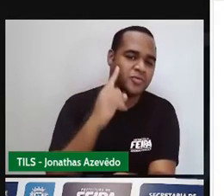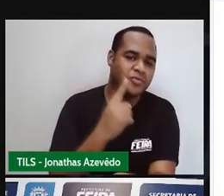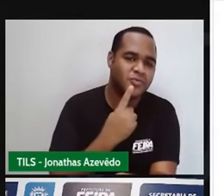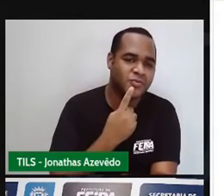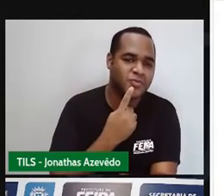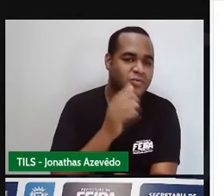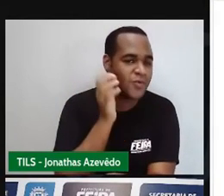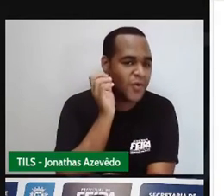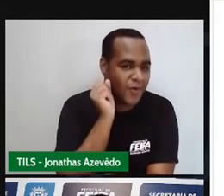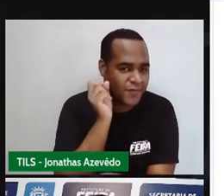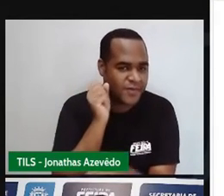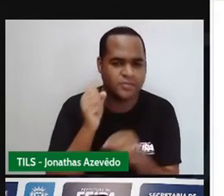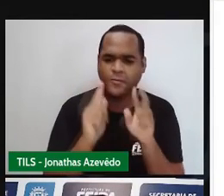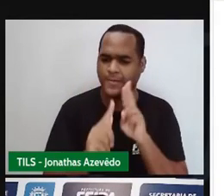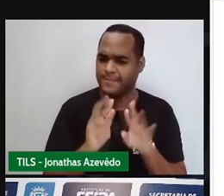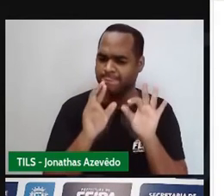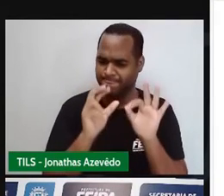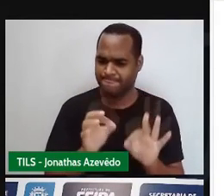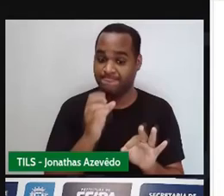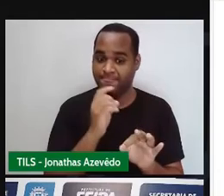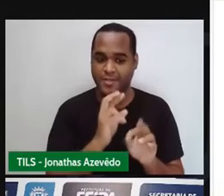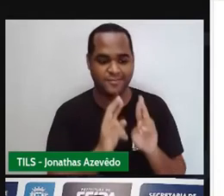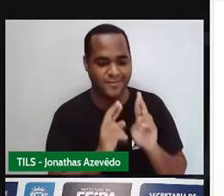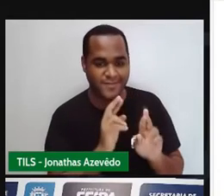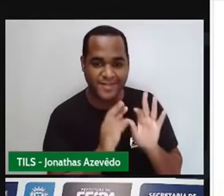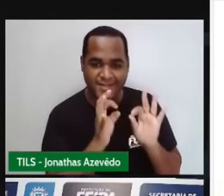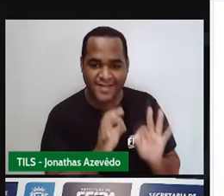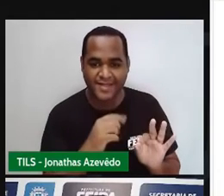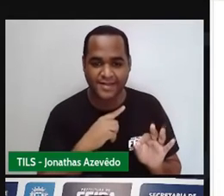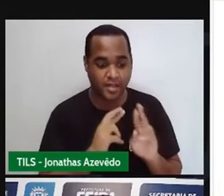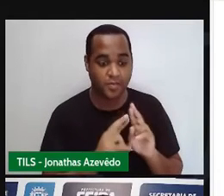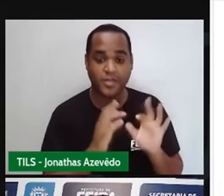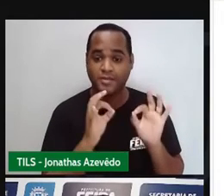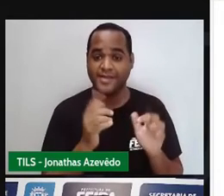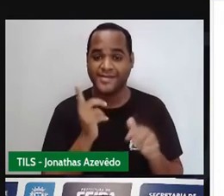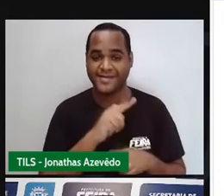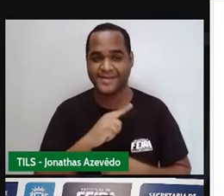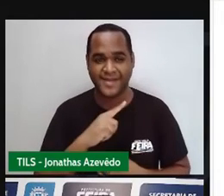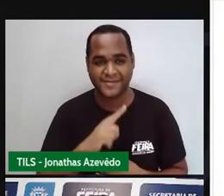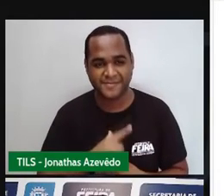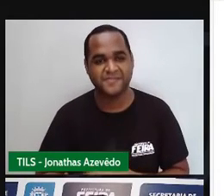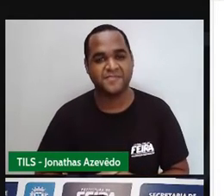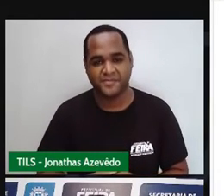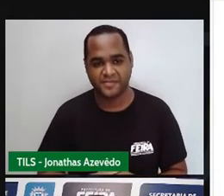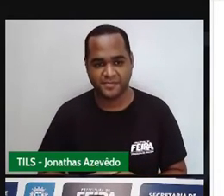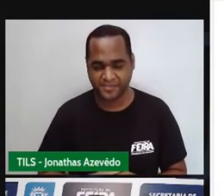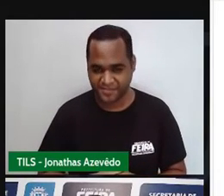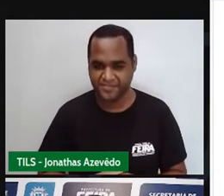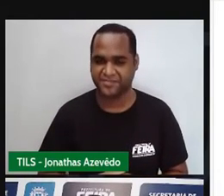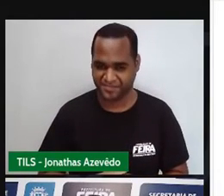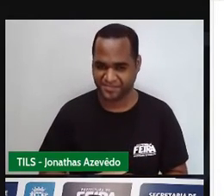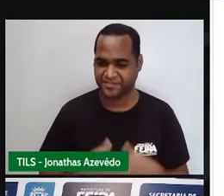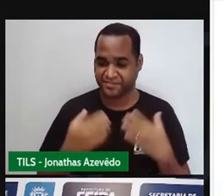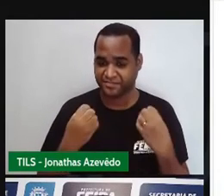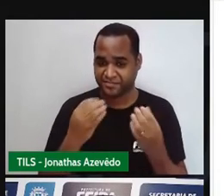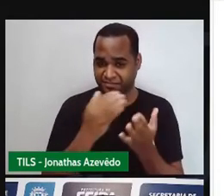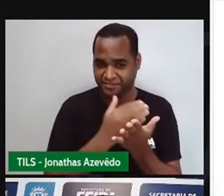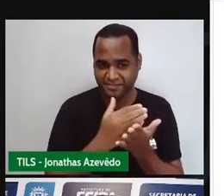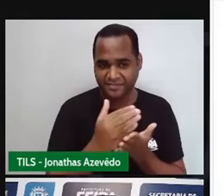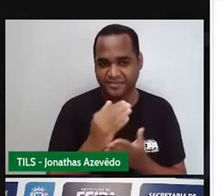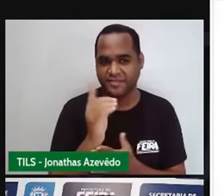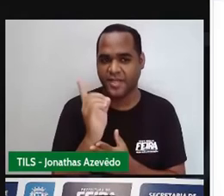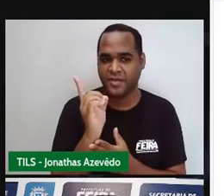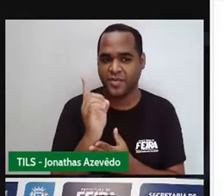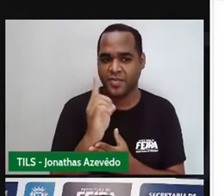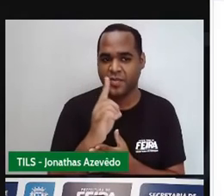certinho e vai chegar no resultado correto. Vamos lá? Então iniciando o cronômetro